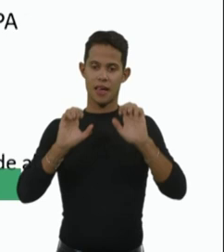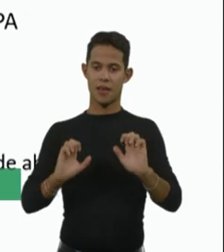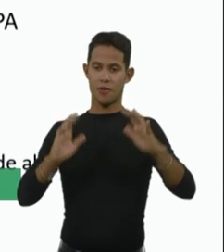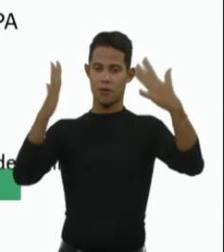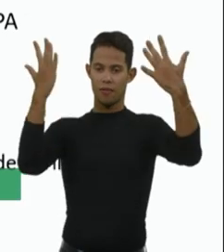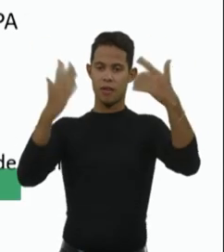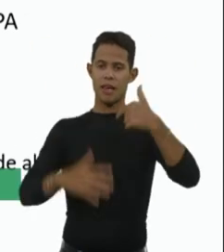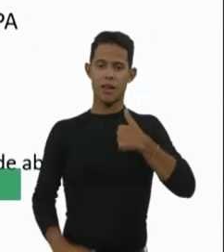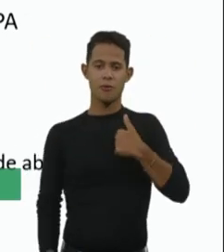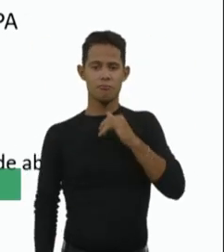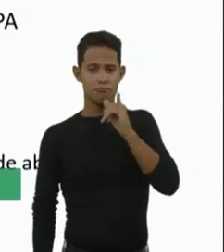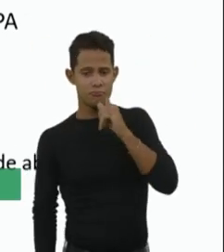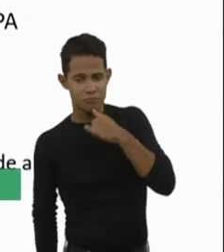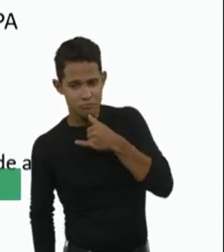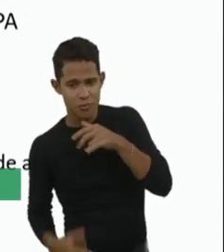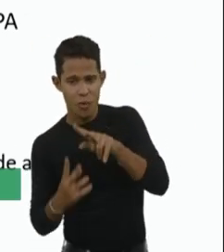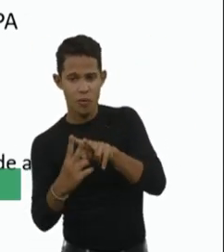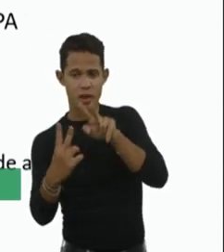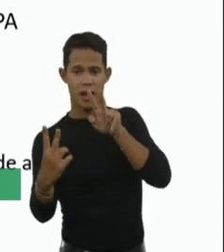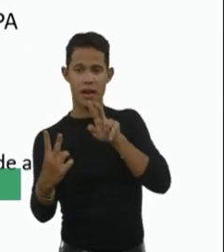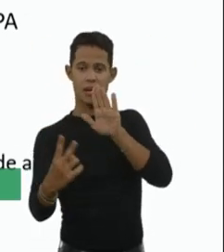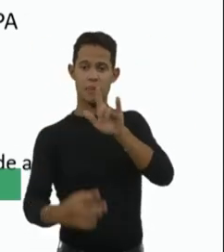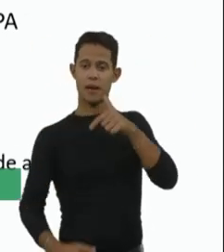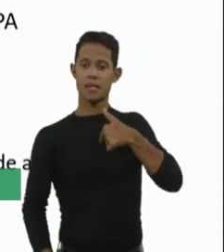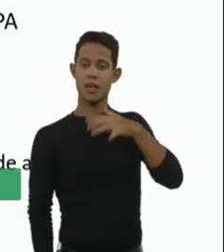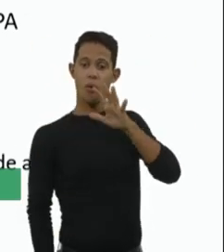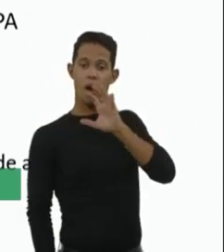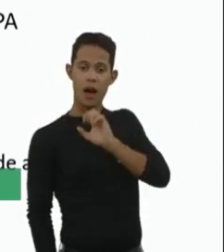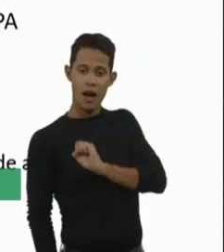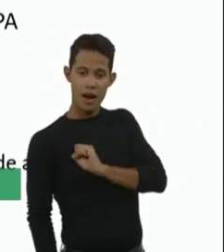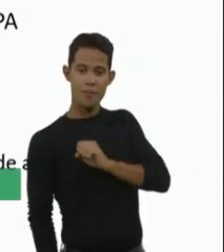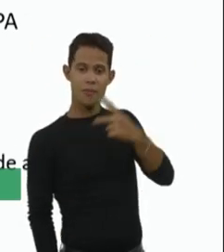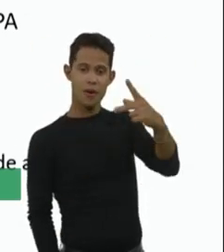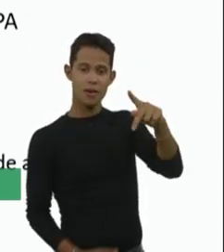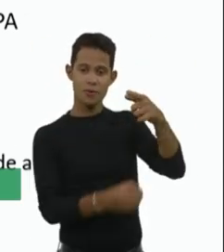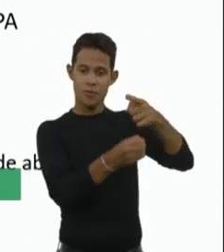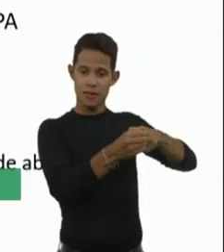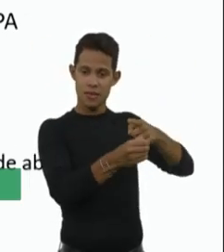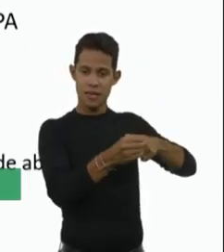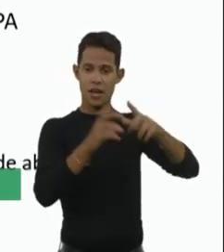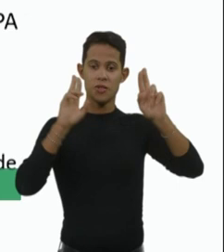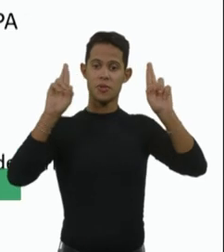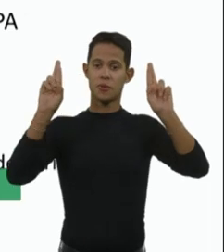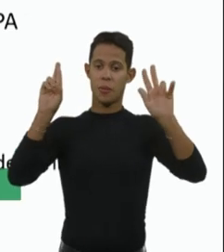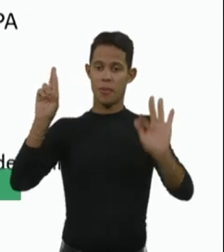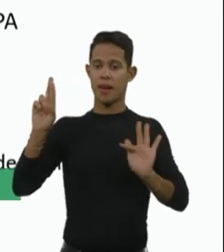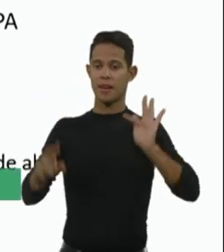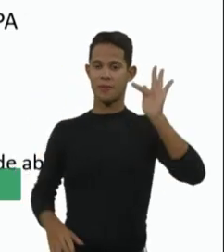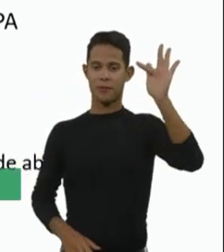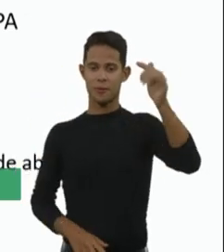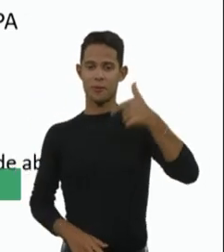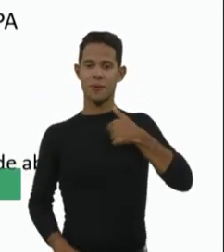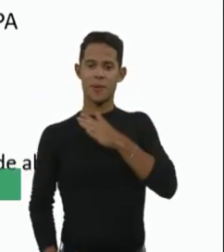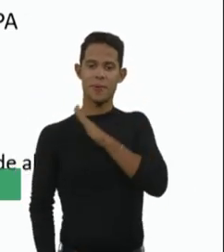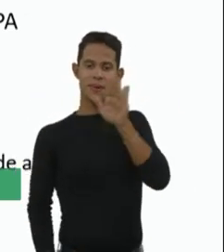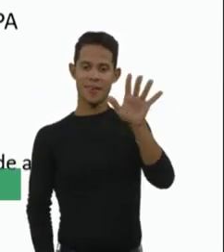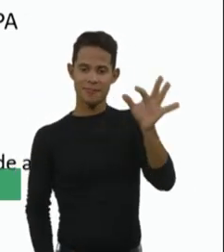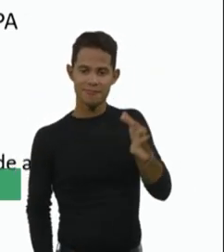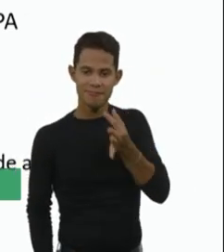online porque eu amo a cidade de vocês e espero, numa próxima vez, poder estar presencial.